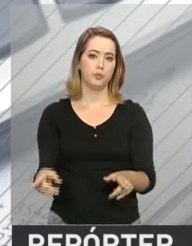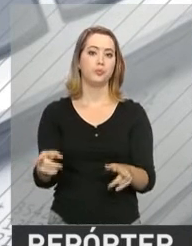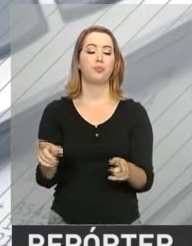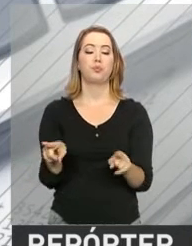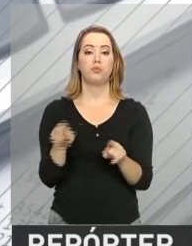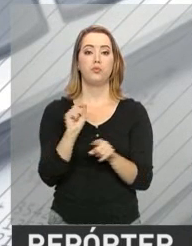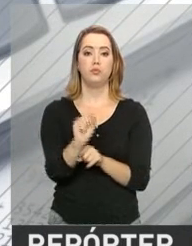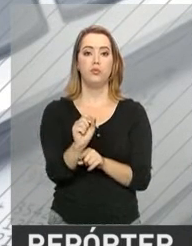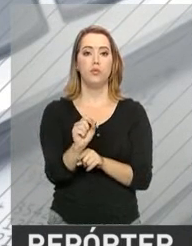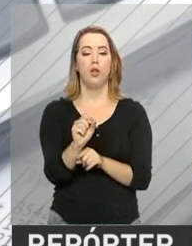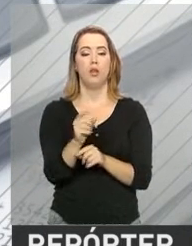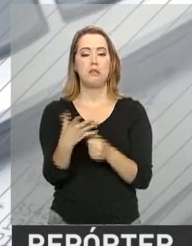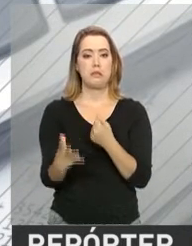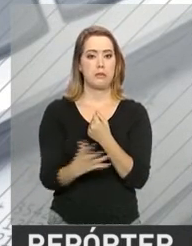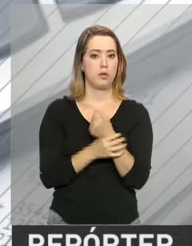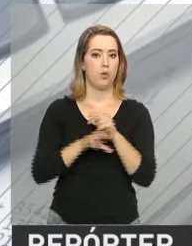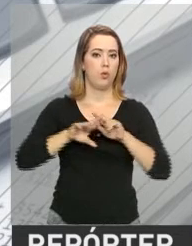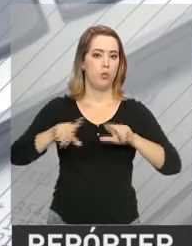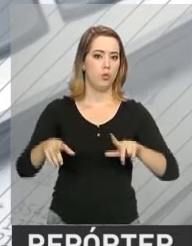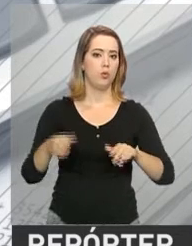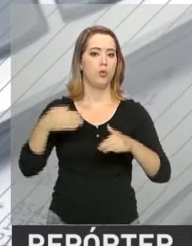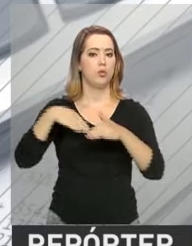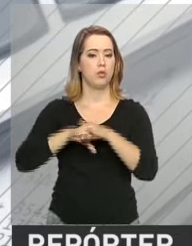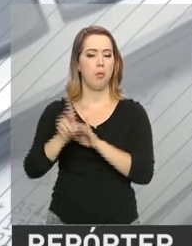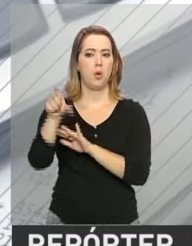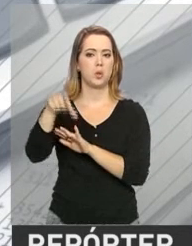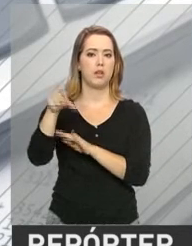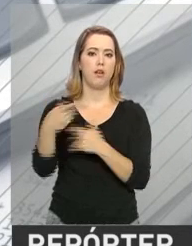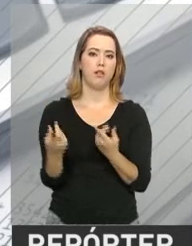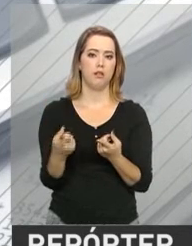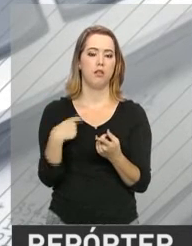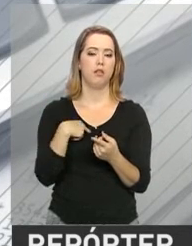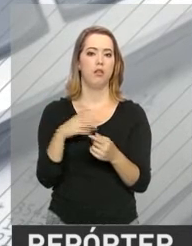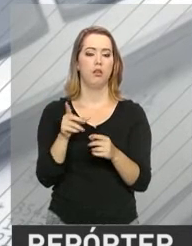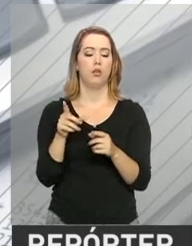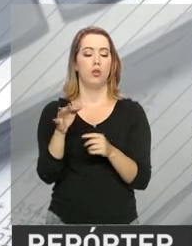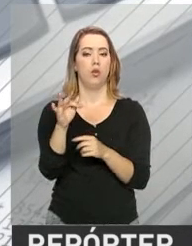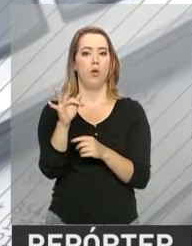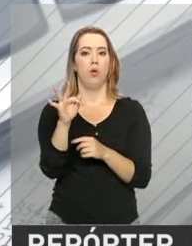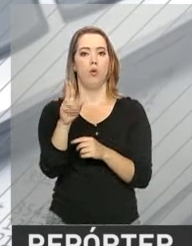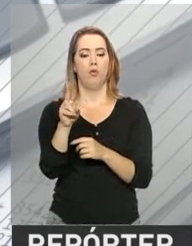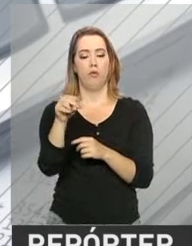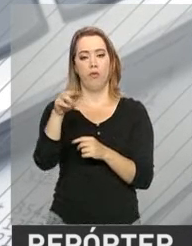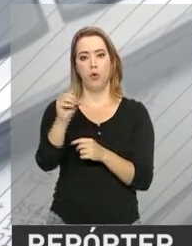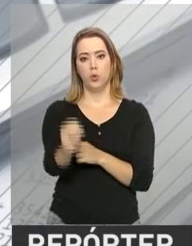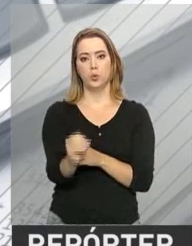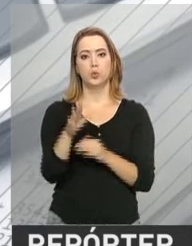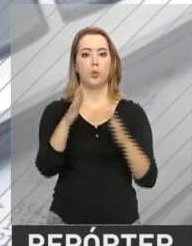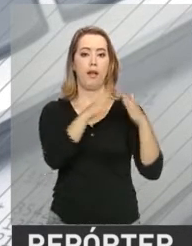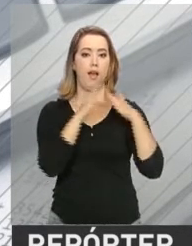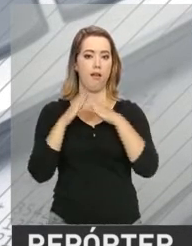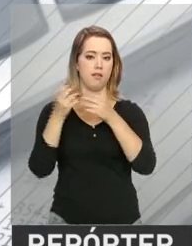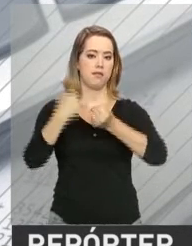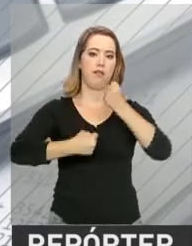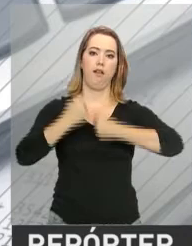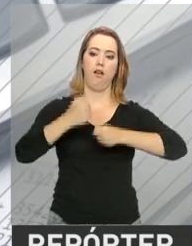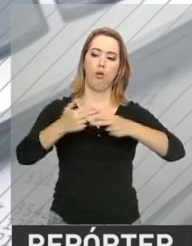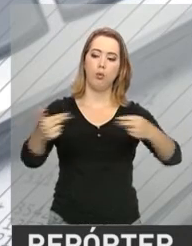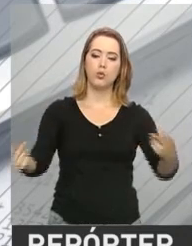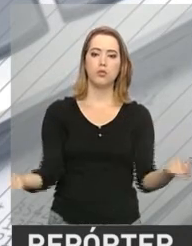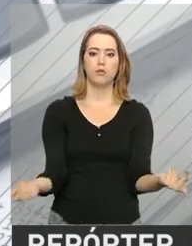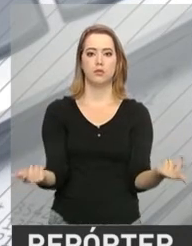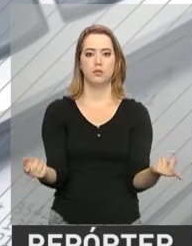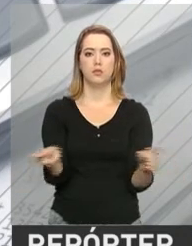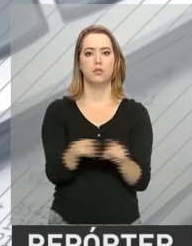financeiros, apólices de seguro, depósitos em cartões de crédito, fundos de aposentadoria ou pensão, imóveis e veículos. Não